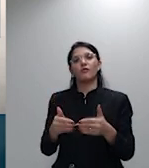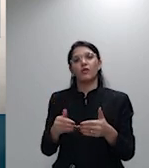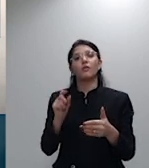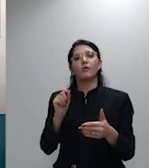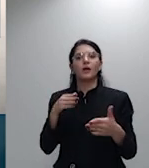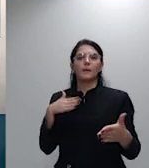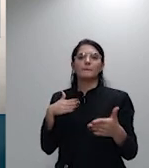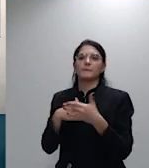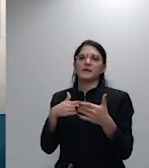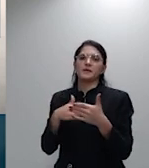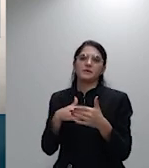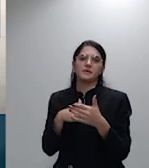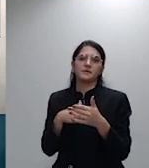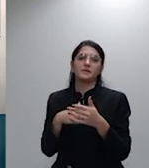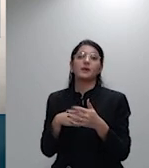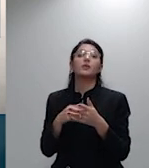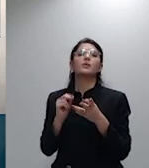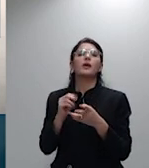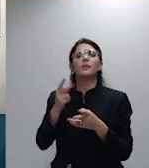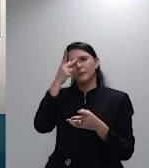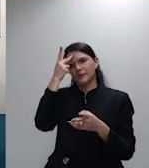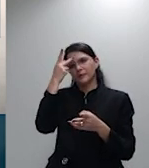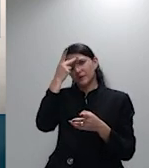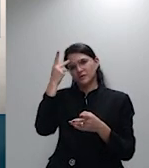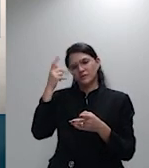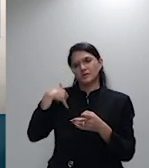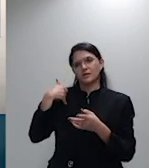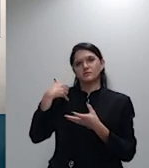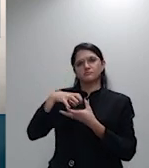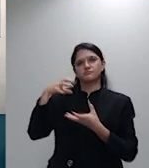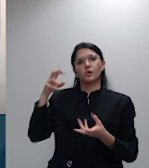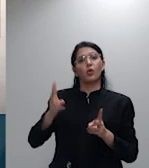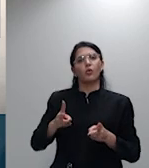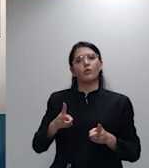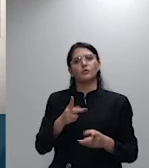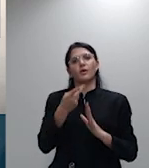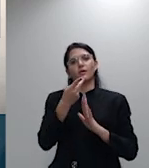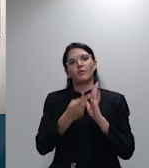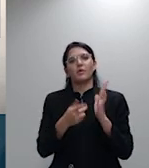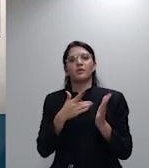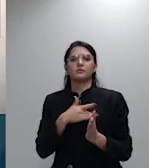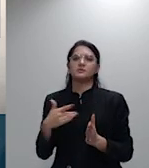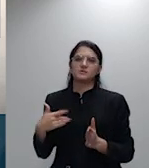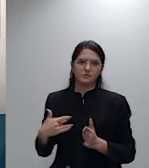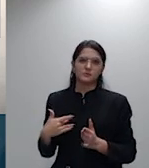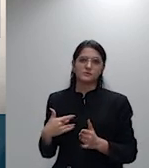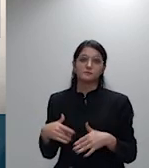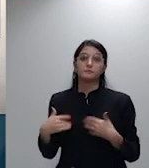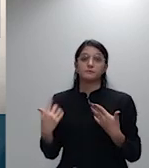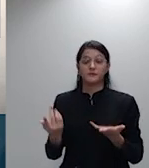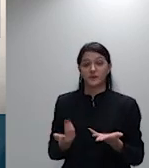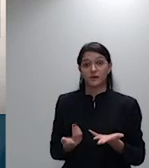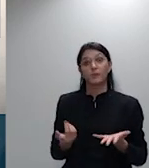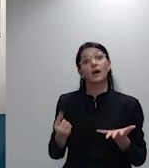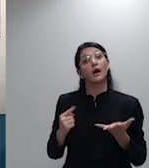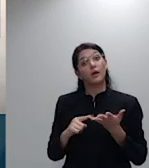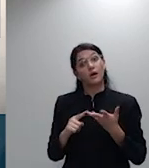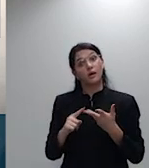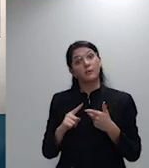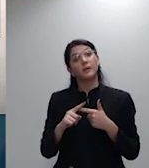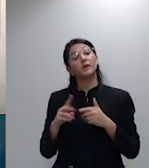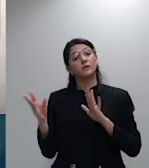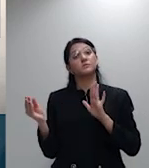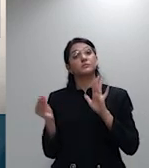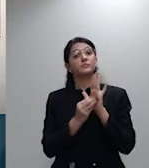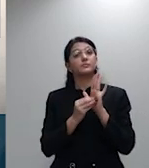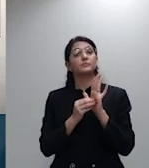sobre esses pontos merece referência o seguinte trecho da manifestação do IDEC e eu